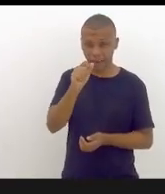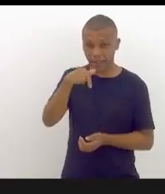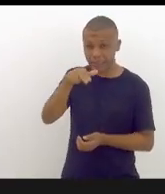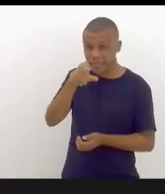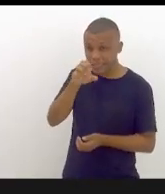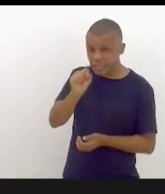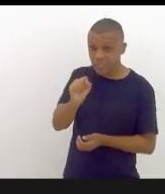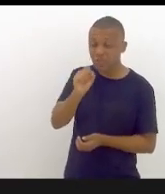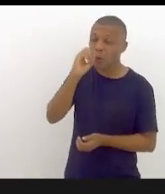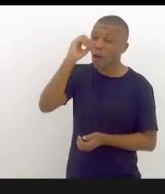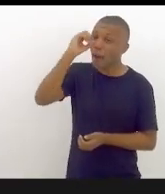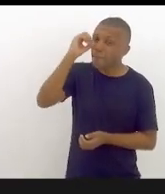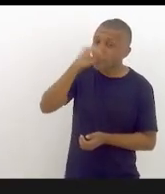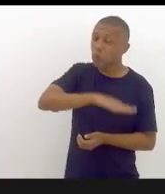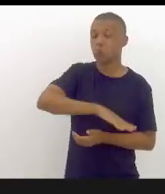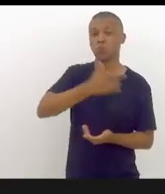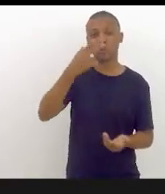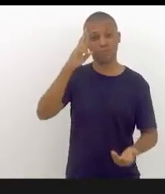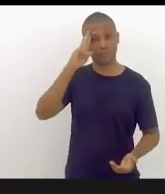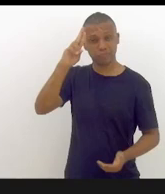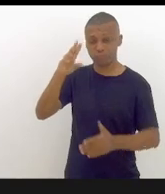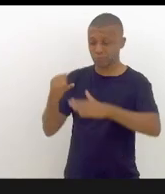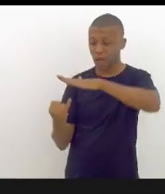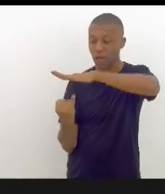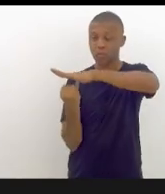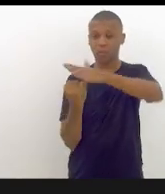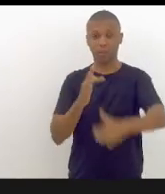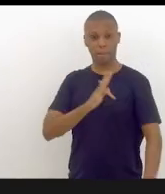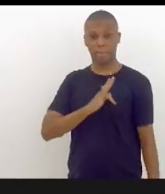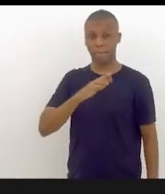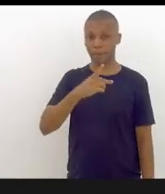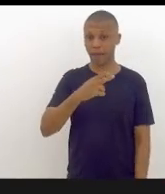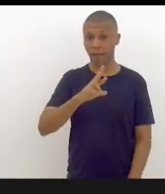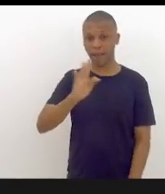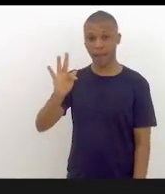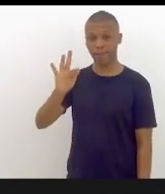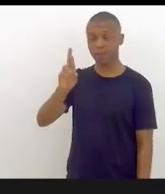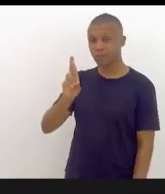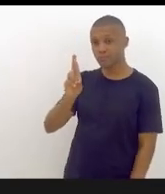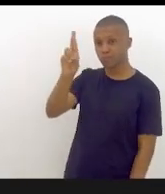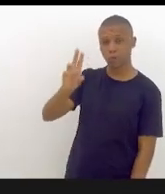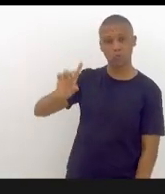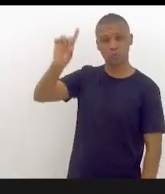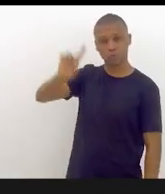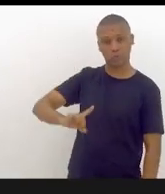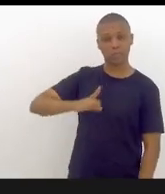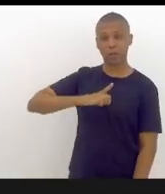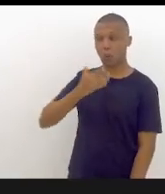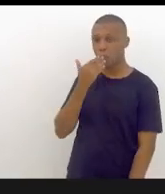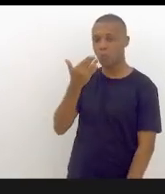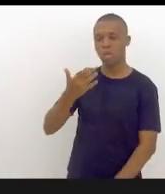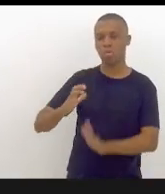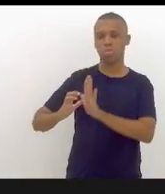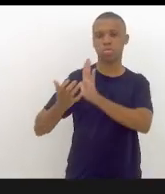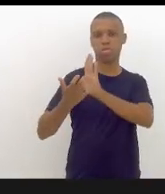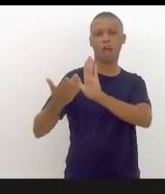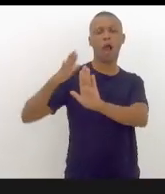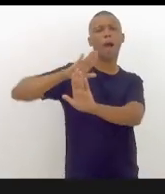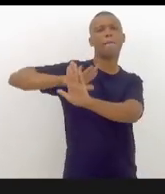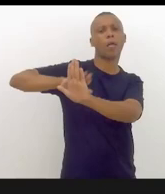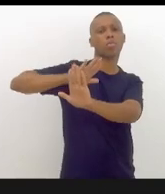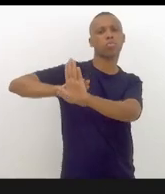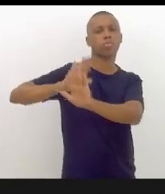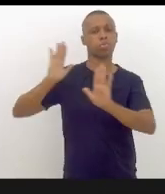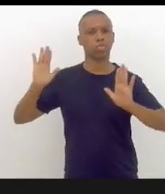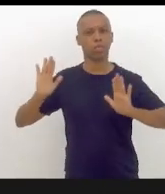essa instituição à frente de um diretor que tem uma coloração partidária ou ideológica que,